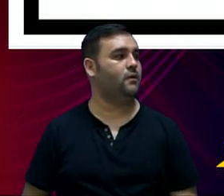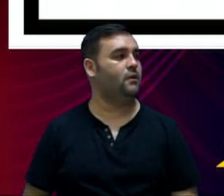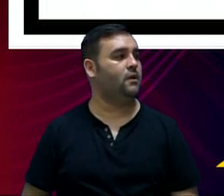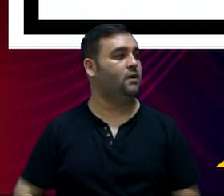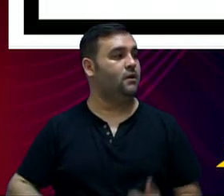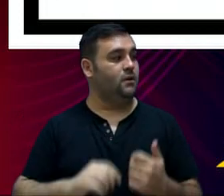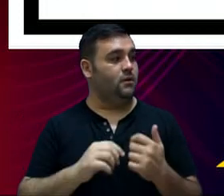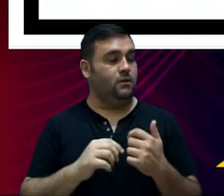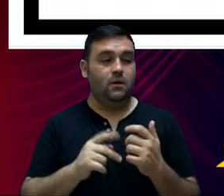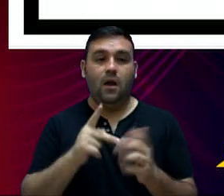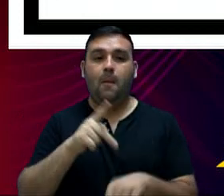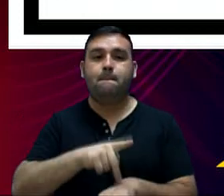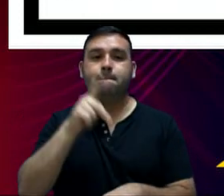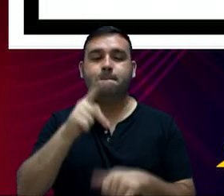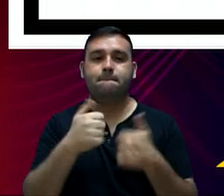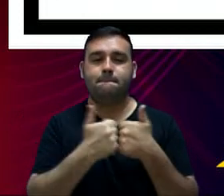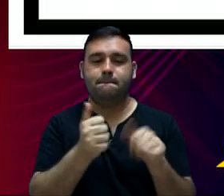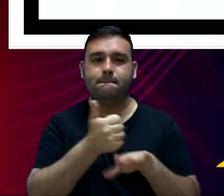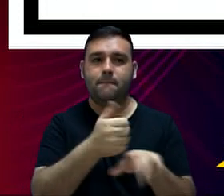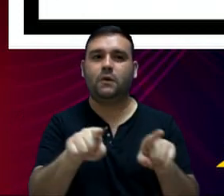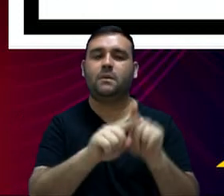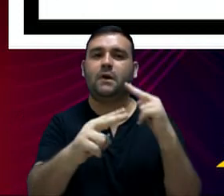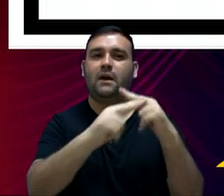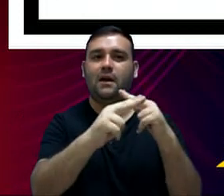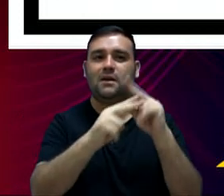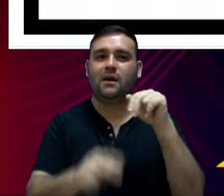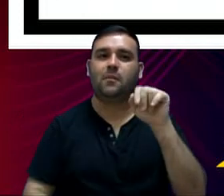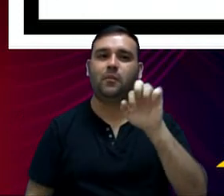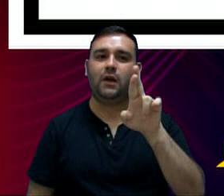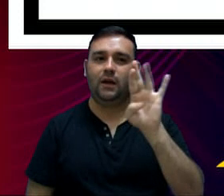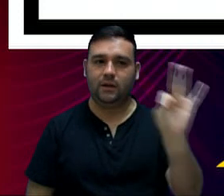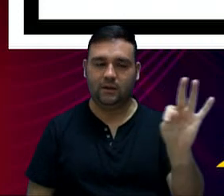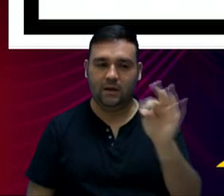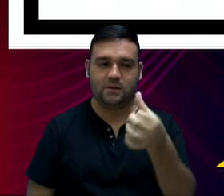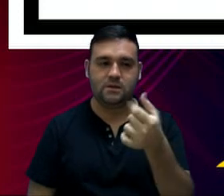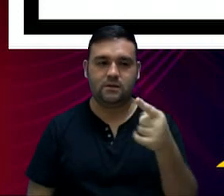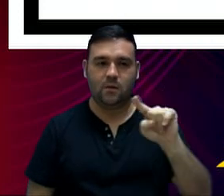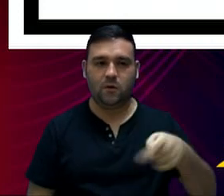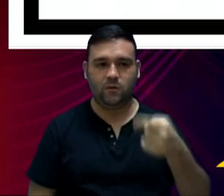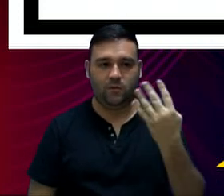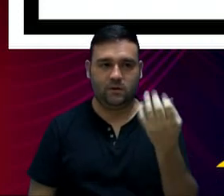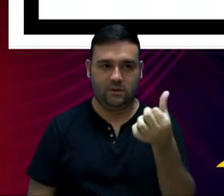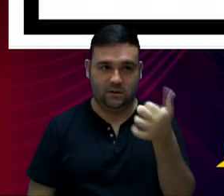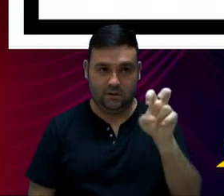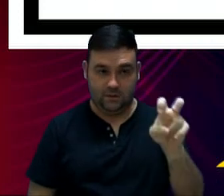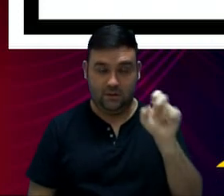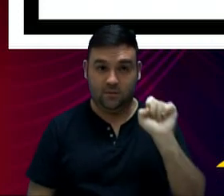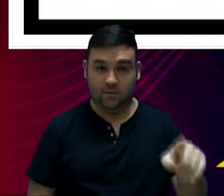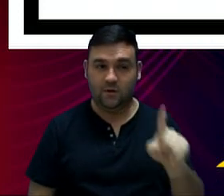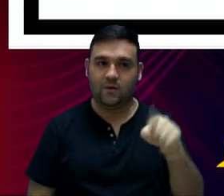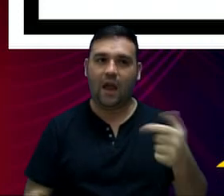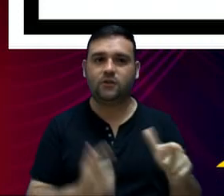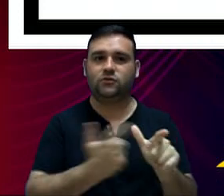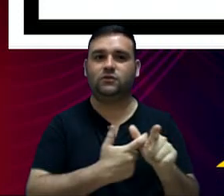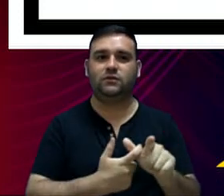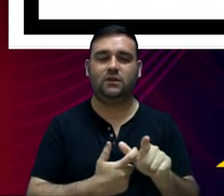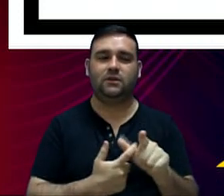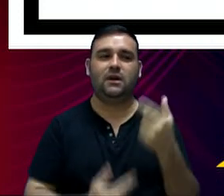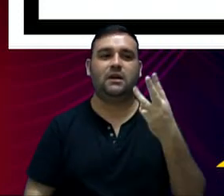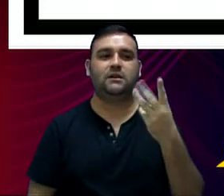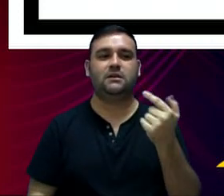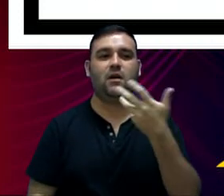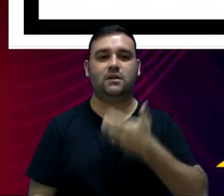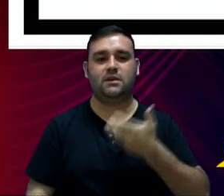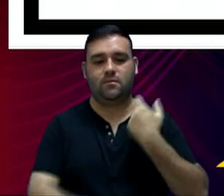Pró-transporte, feito junto à Caixa, para o BRT, R$ 61.465.000. Esse é o saldo devedor em 31 de